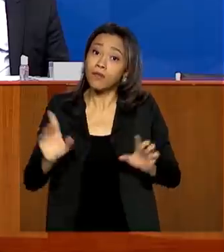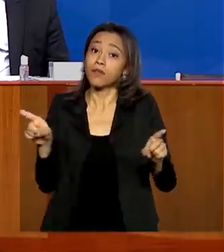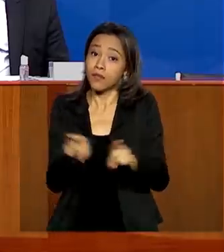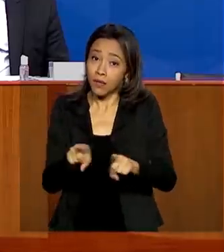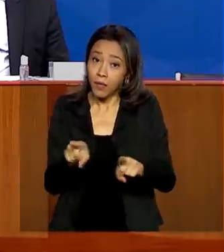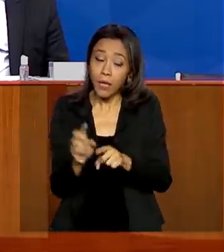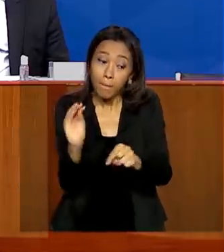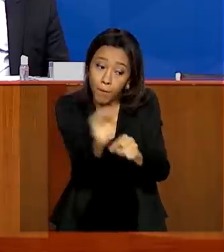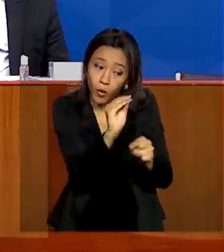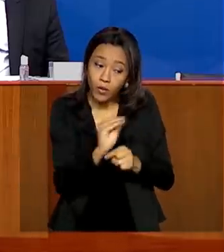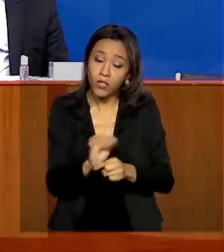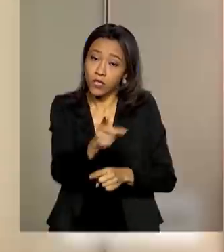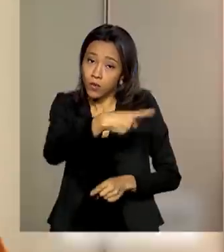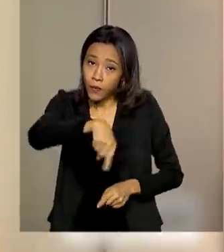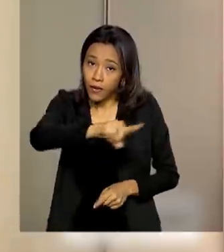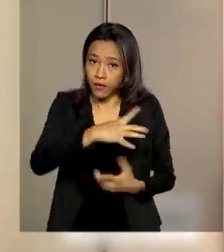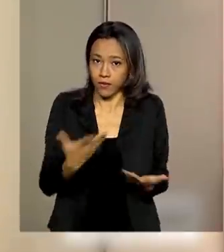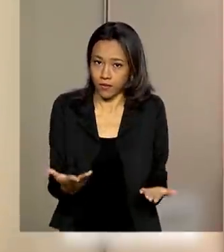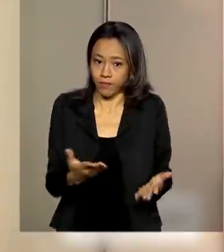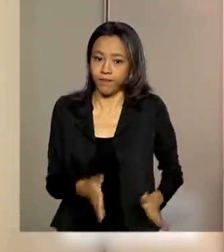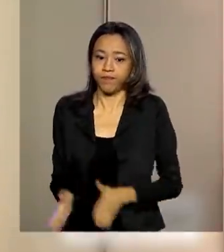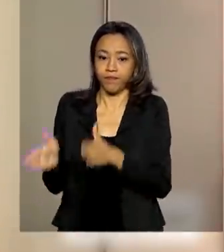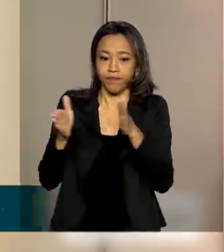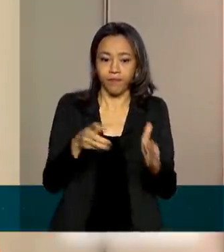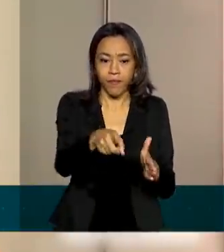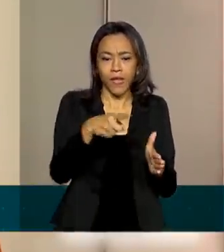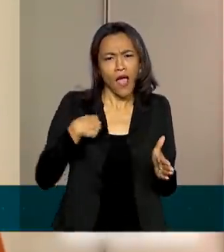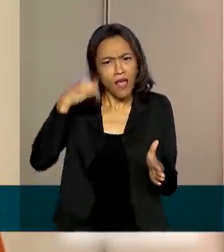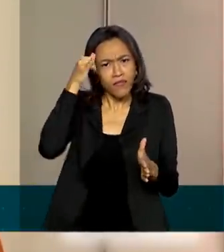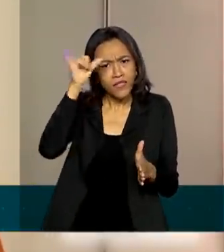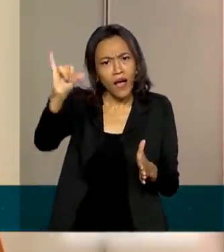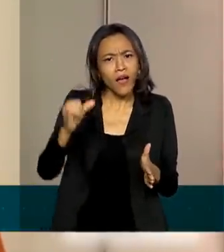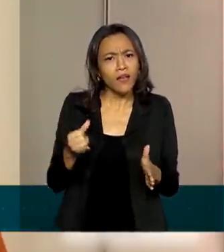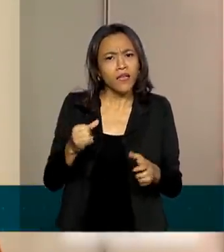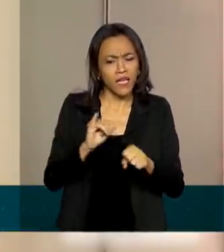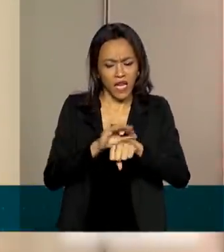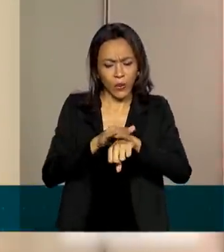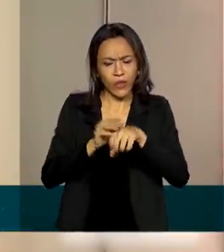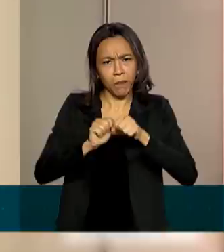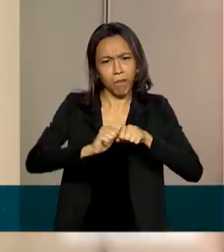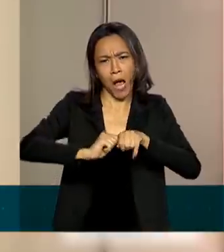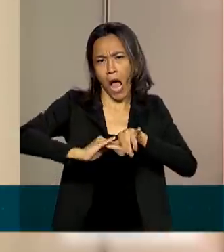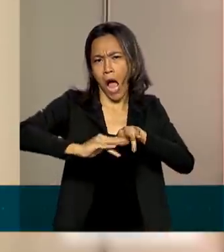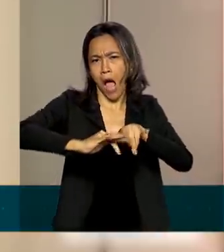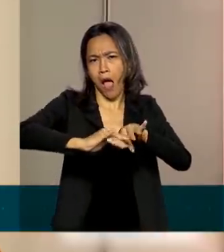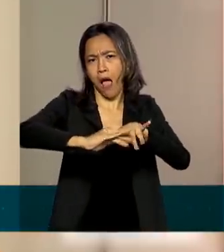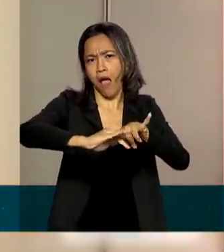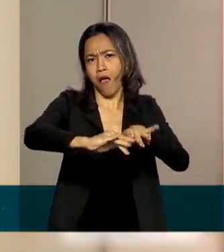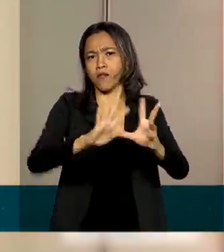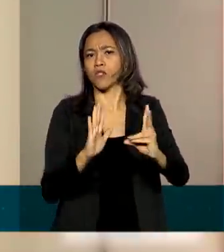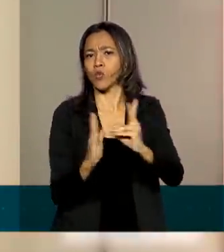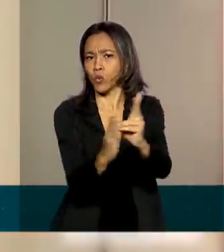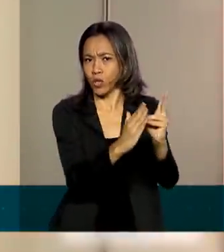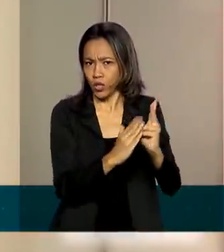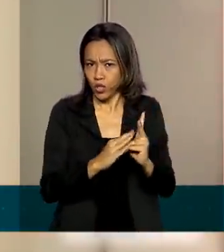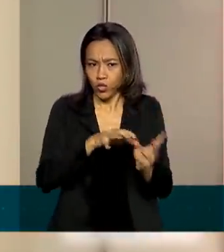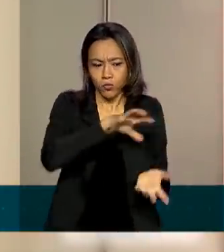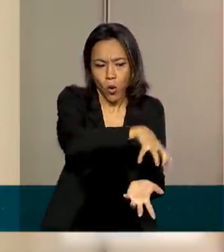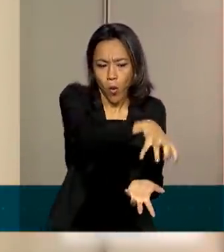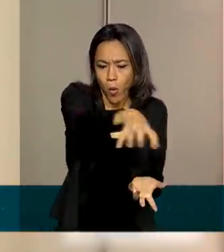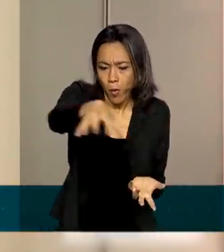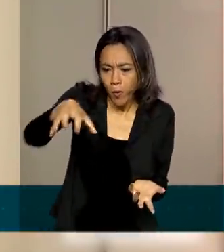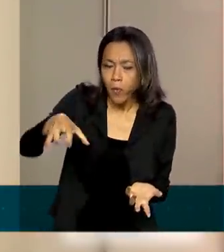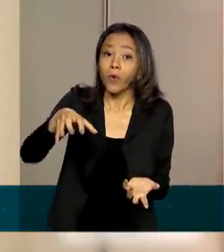protegendo estes povos. E para evitar que a doença se alastre nas aldeias, o governo federal